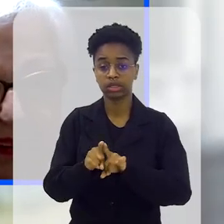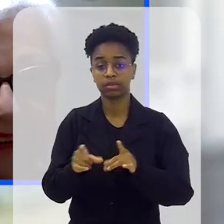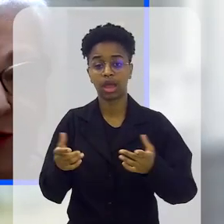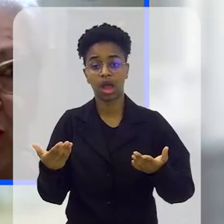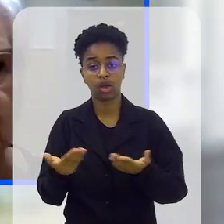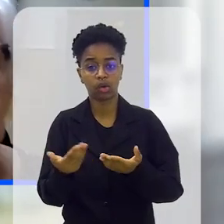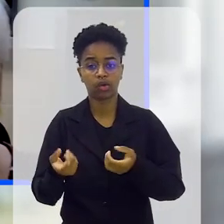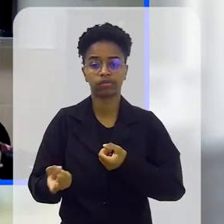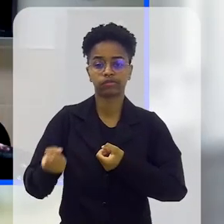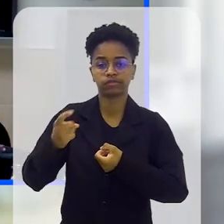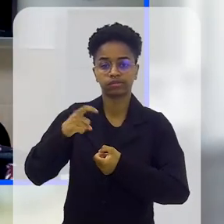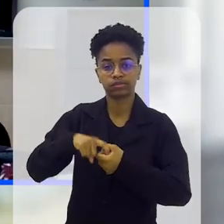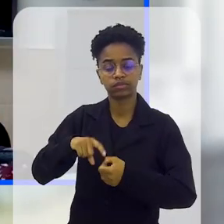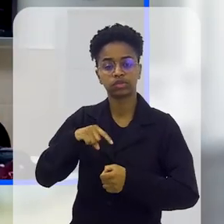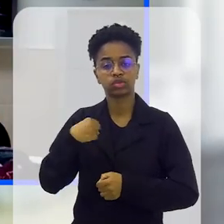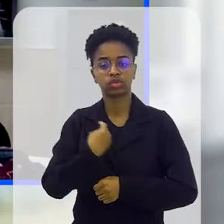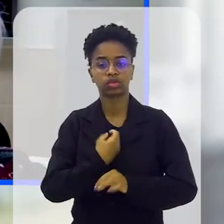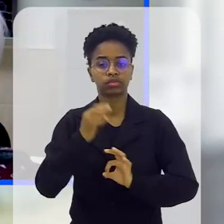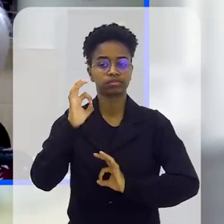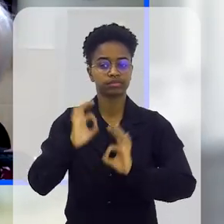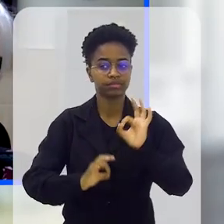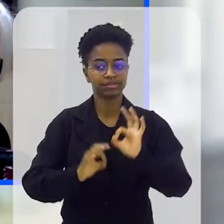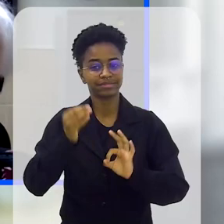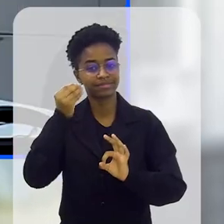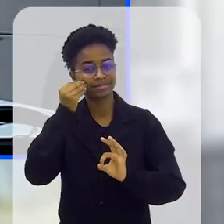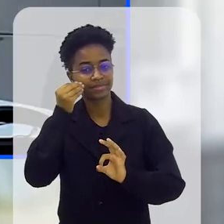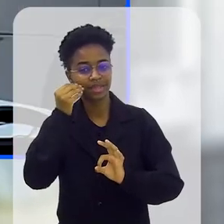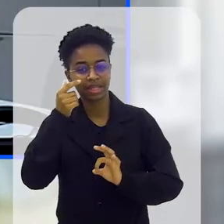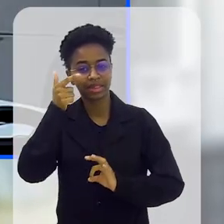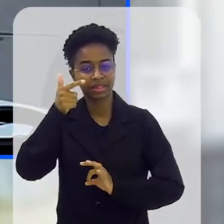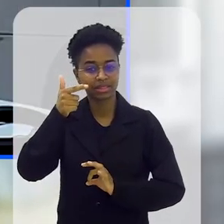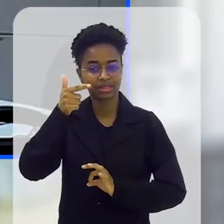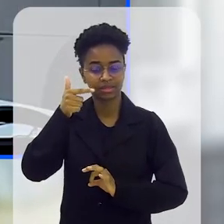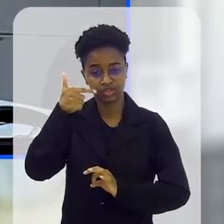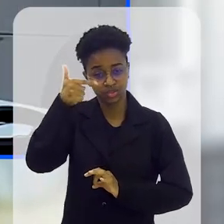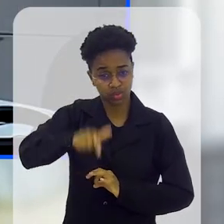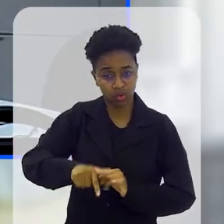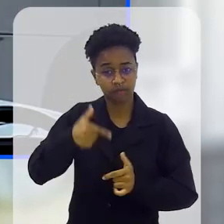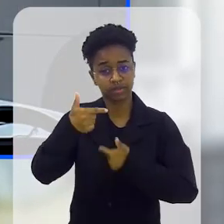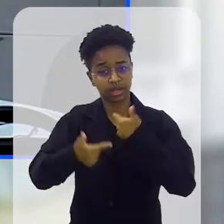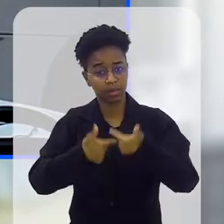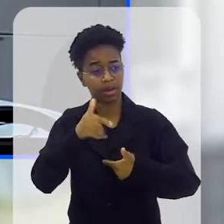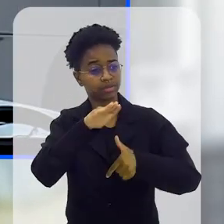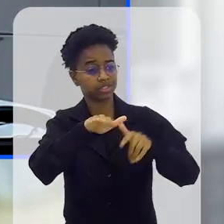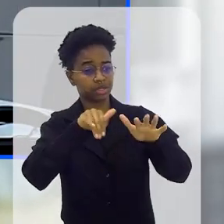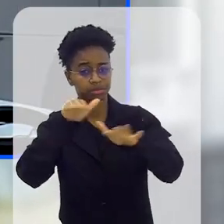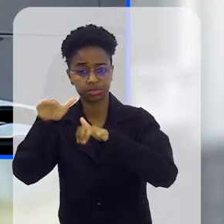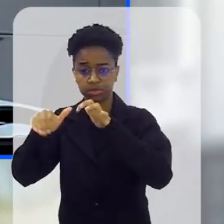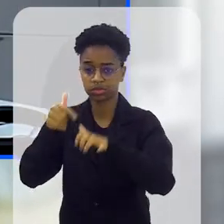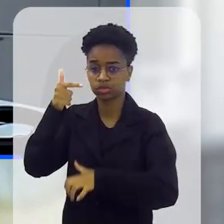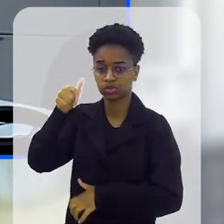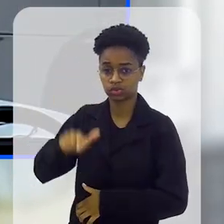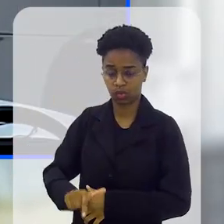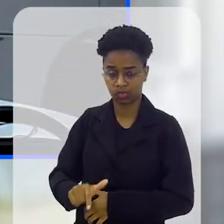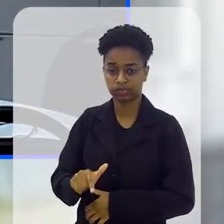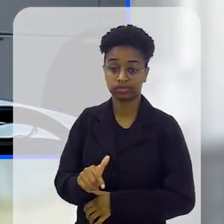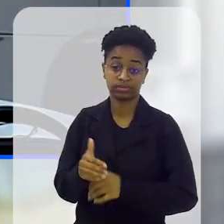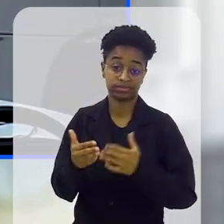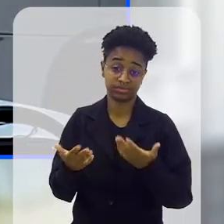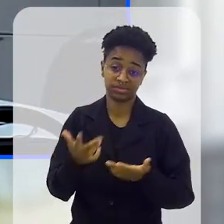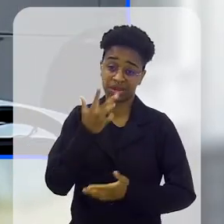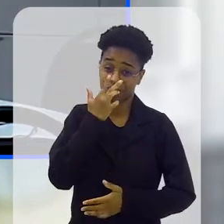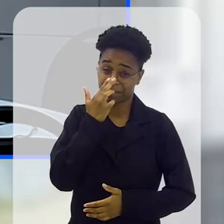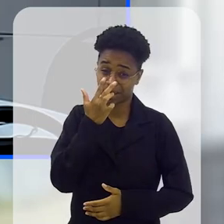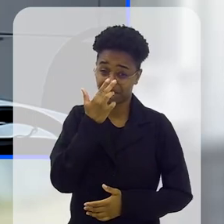E agora, para retornar, nós estamos fazendo um trabalho de garimpagem, tentando trazê-los de volta, né?